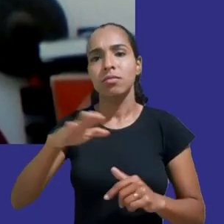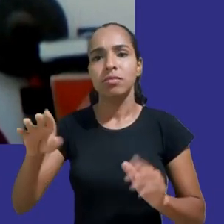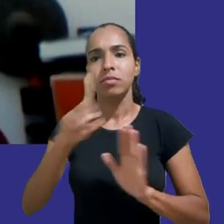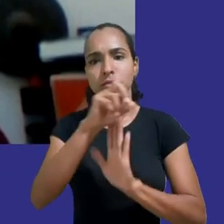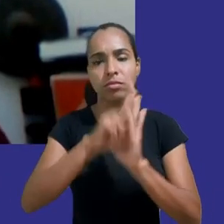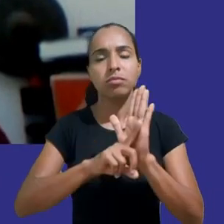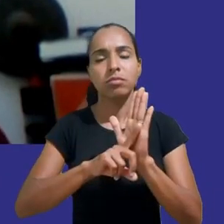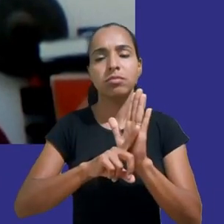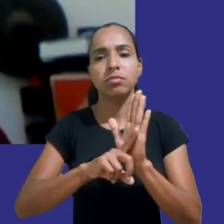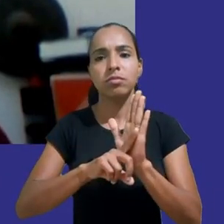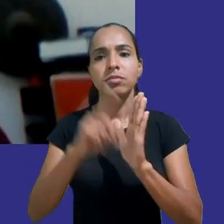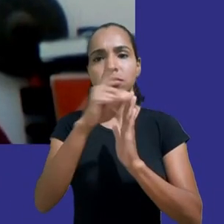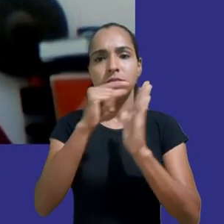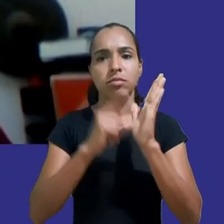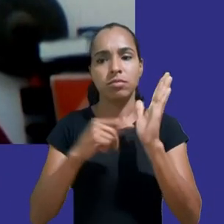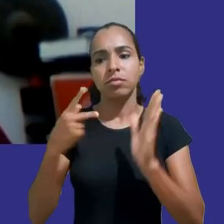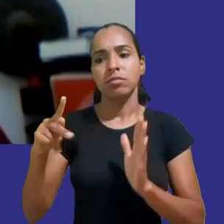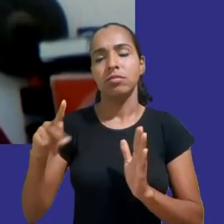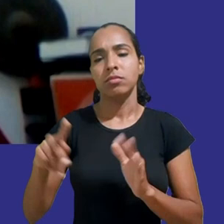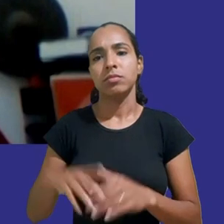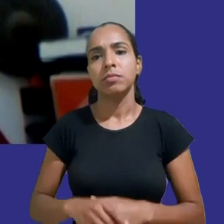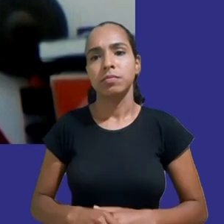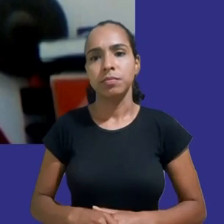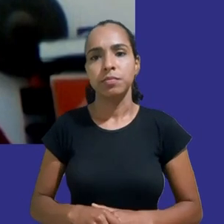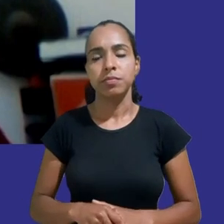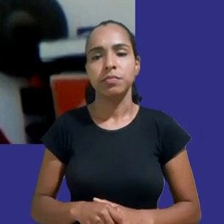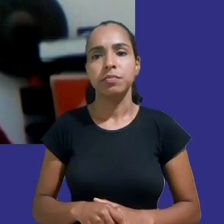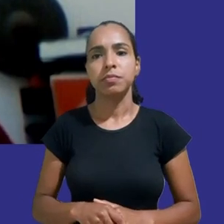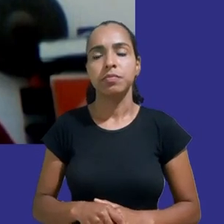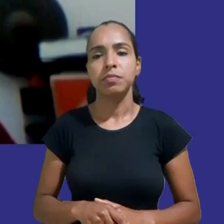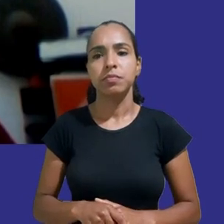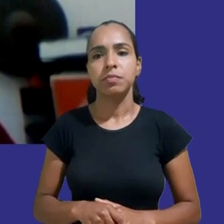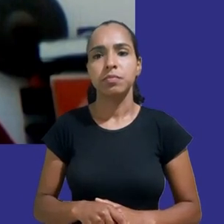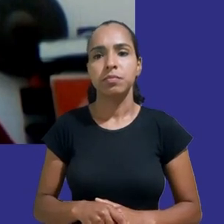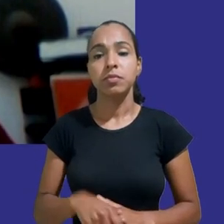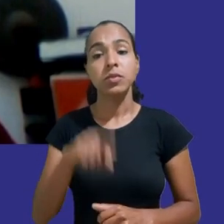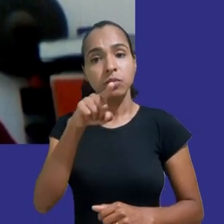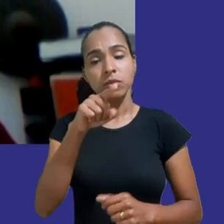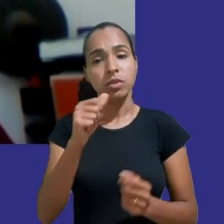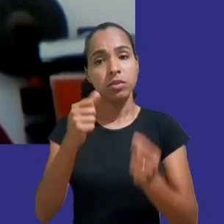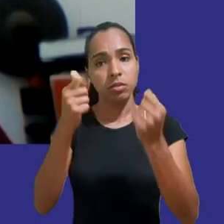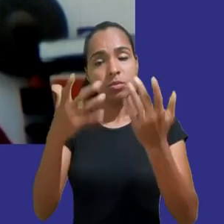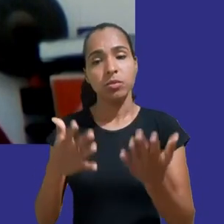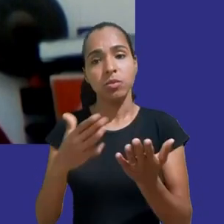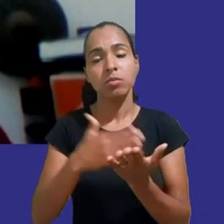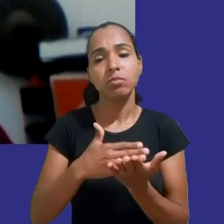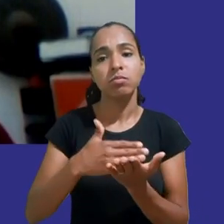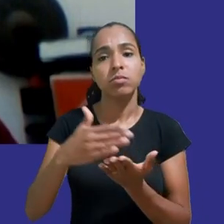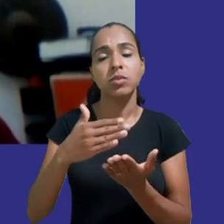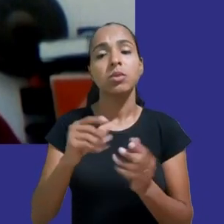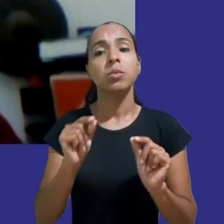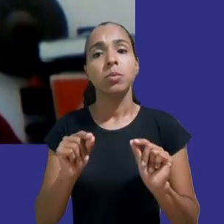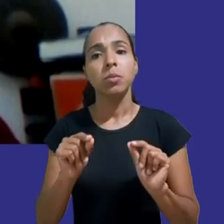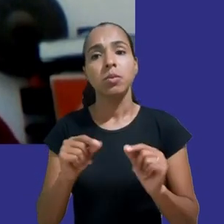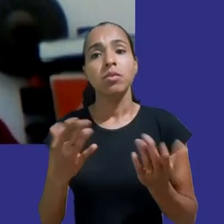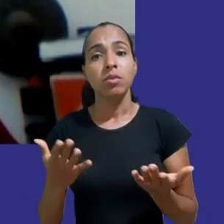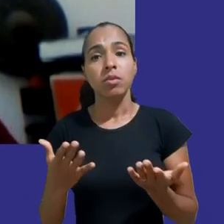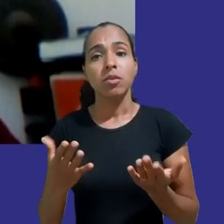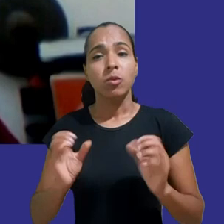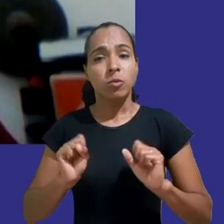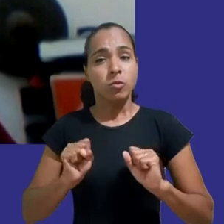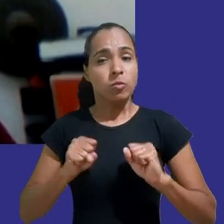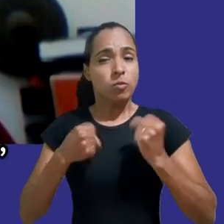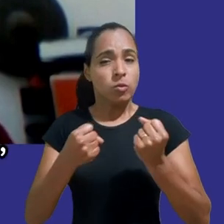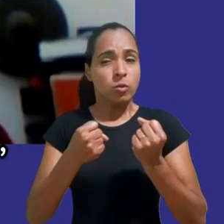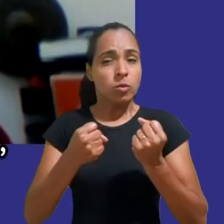quanto ao que você mencionou na introdução sobre o esforço de expor o sistema bilionário de publicidade de vigilância que foi